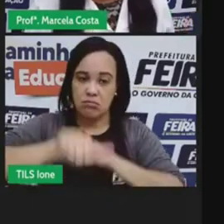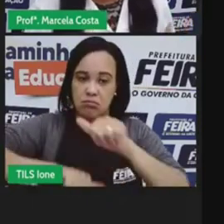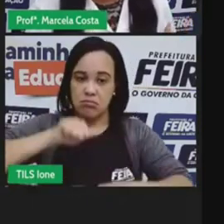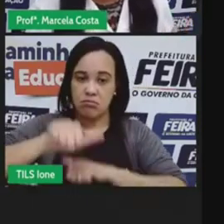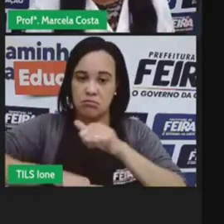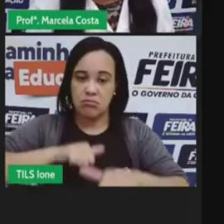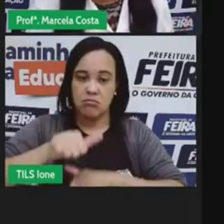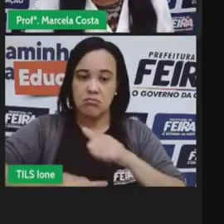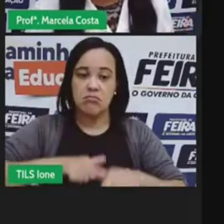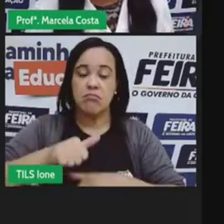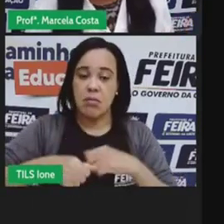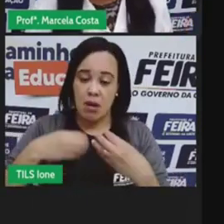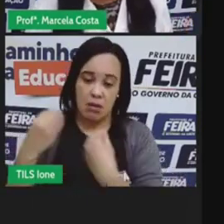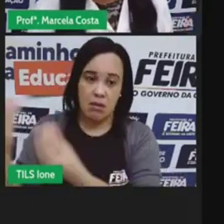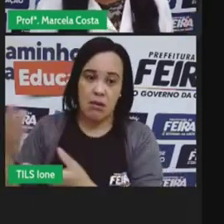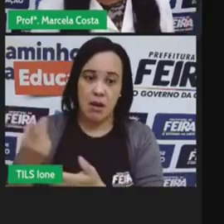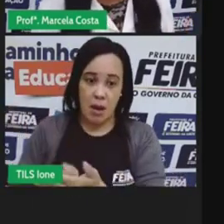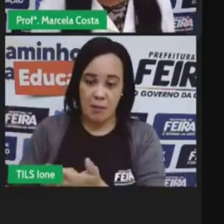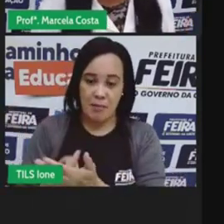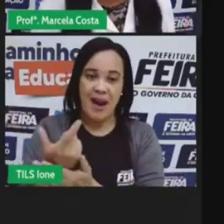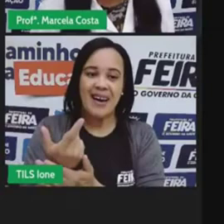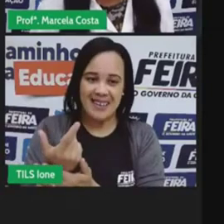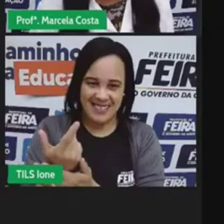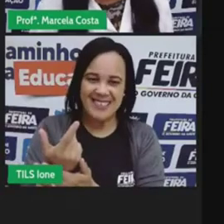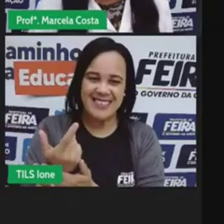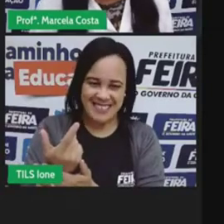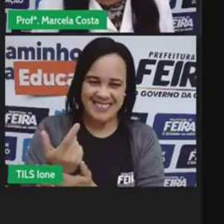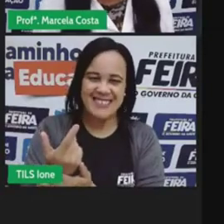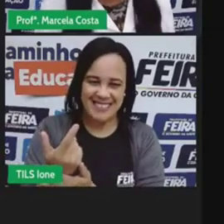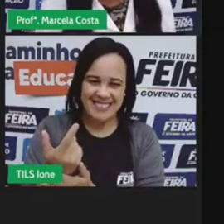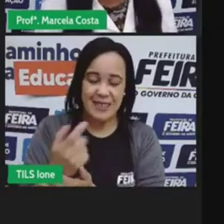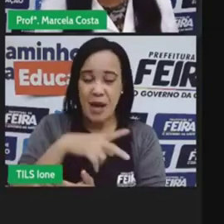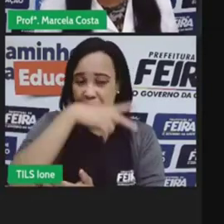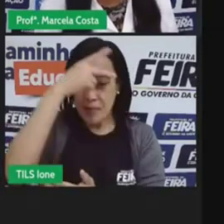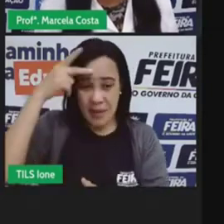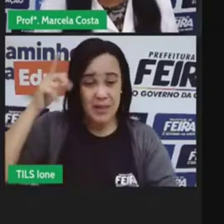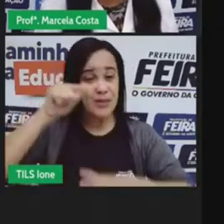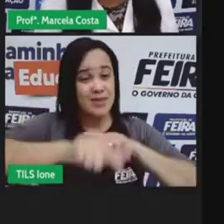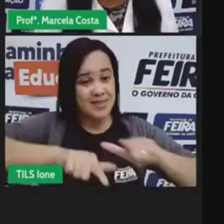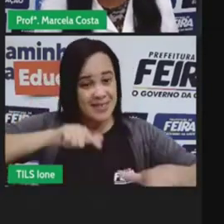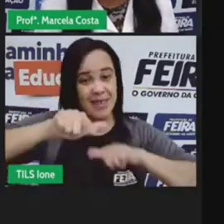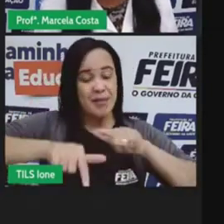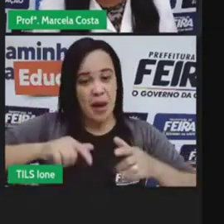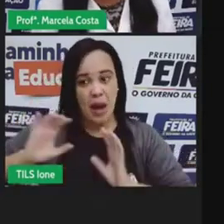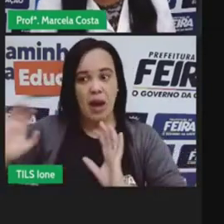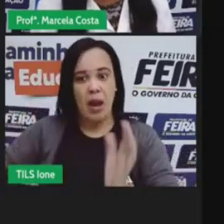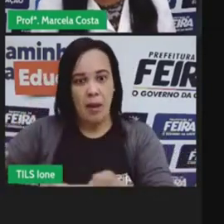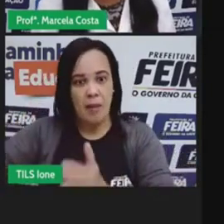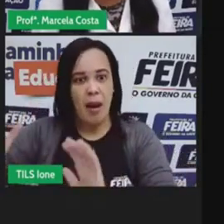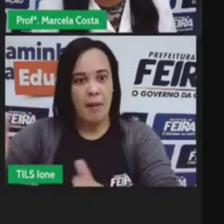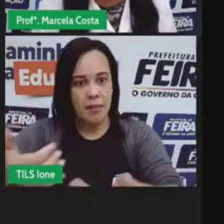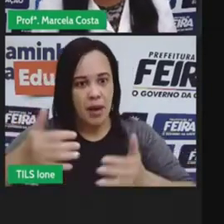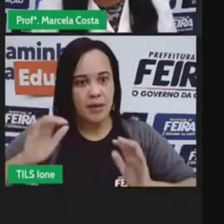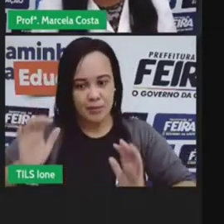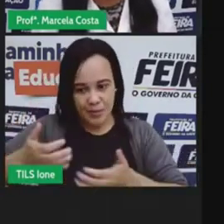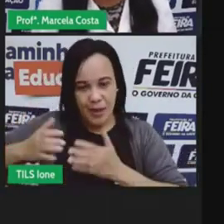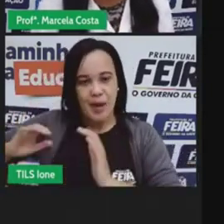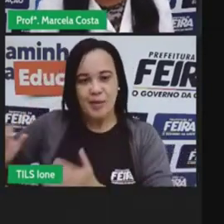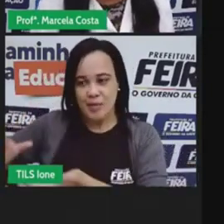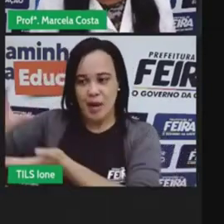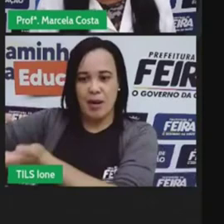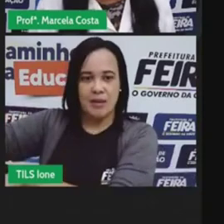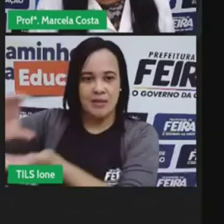os recicladores as pessoas que trabalham coletando lixo para as cooperativas de reciclagem para as usinas de